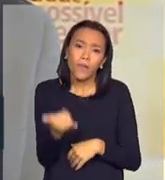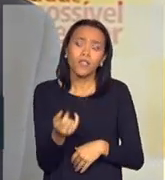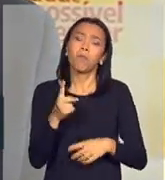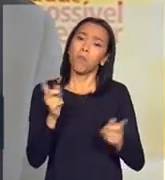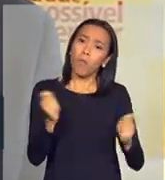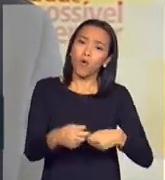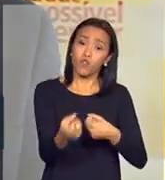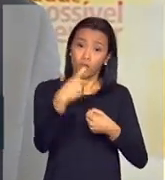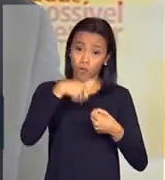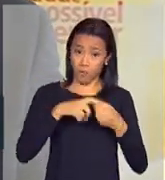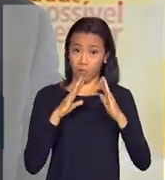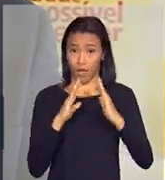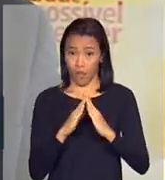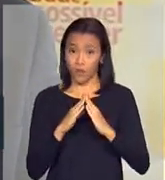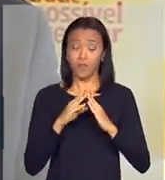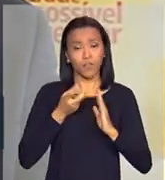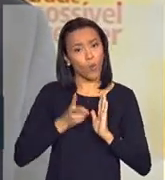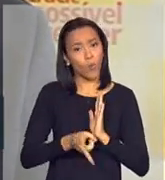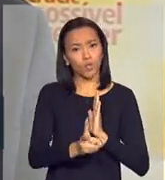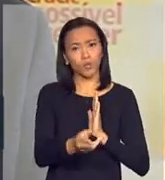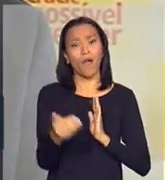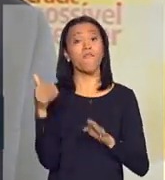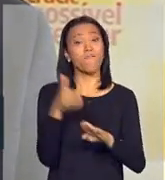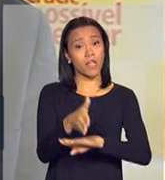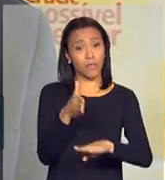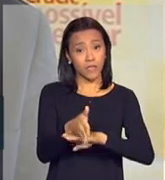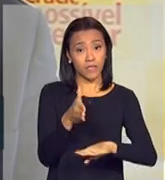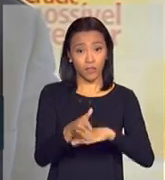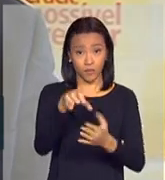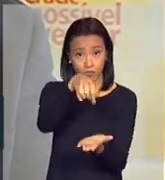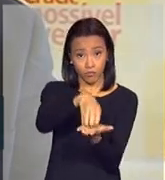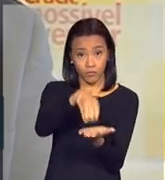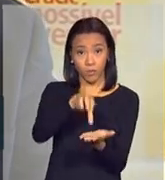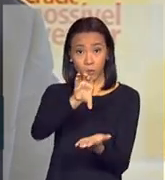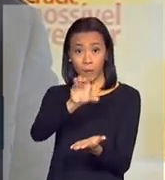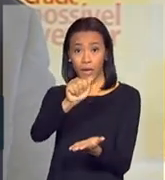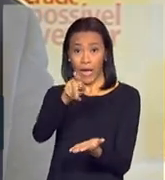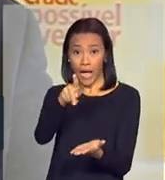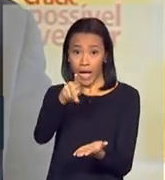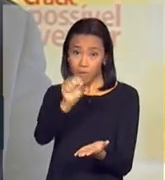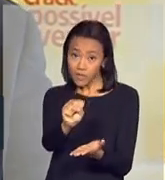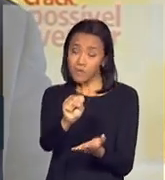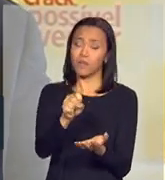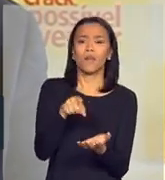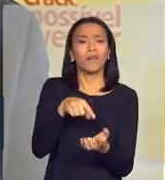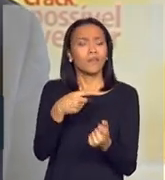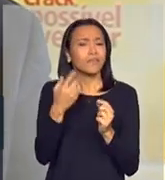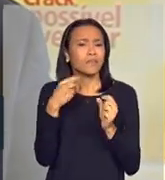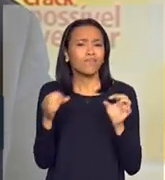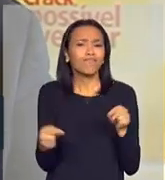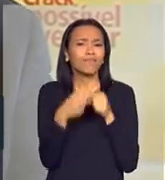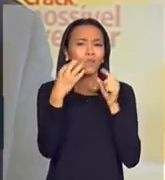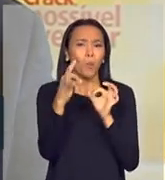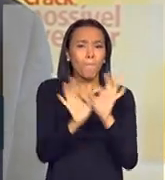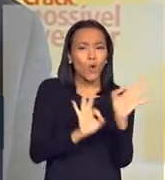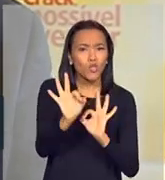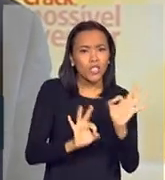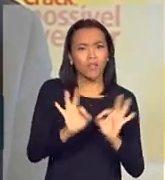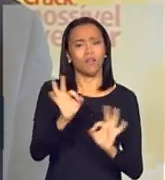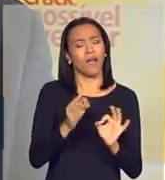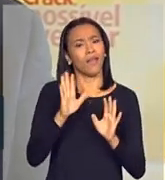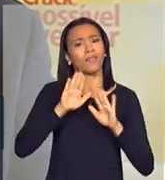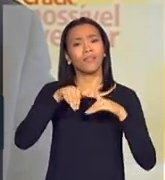ela pode voltar para casa e continuar frequentando o CAPES durante vários dias na semana, dentro de um projeto de atendimento intensivo, até que ela se